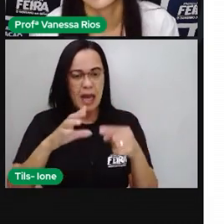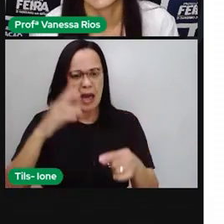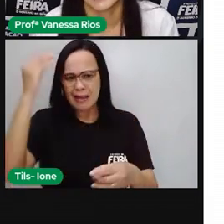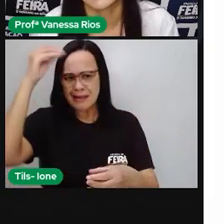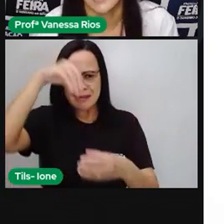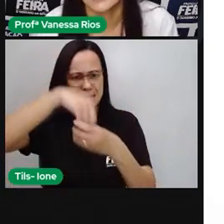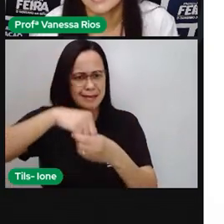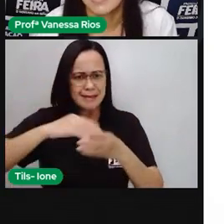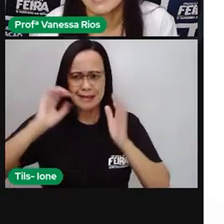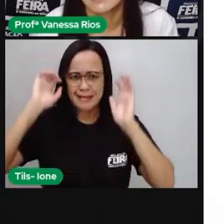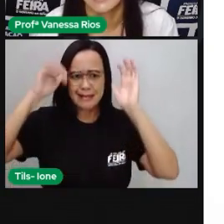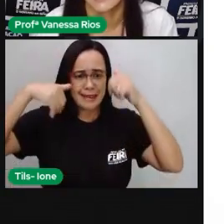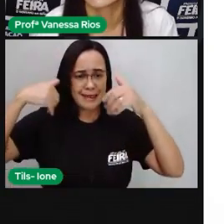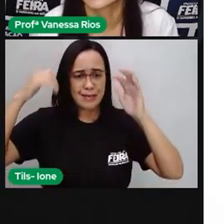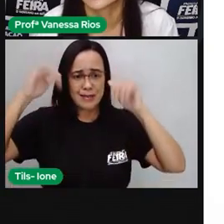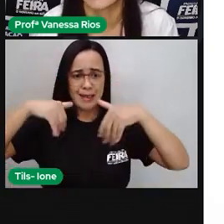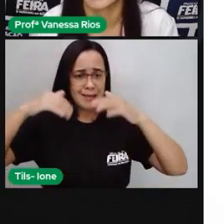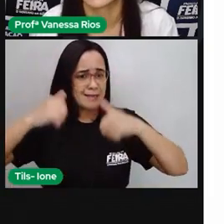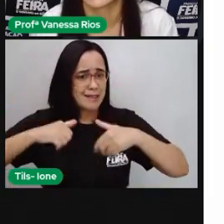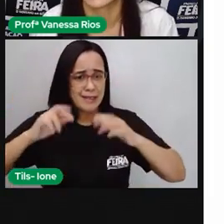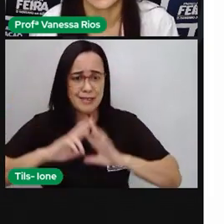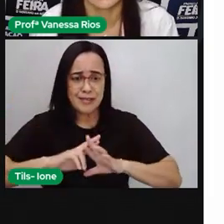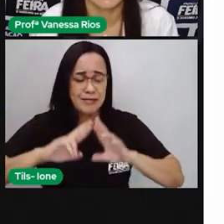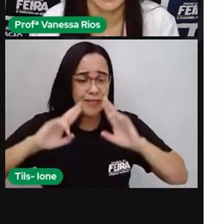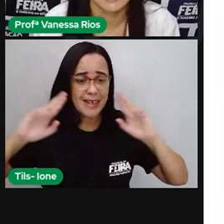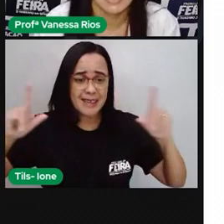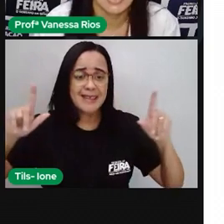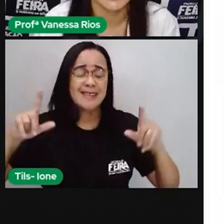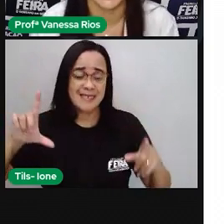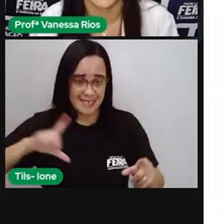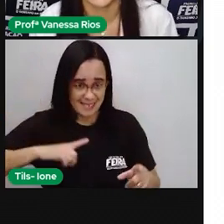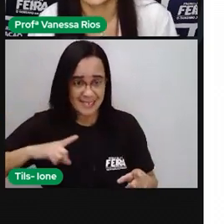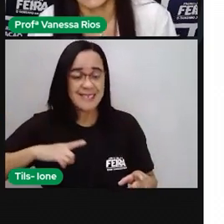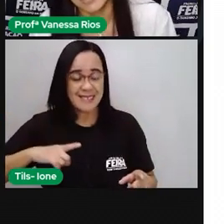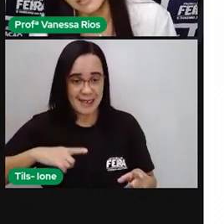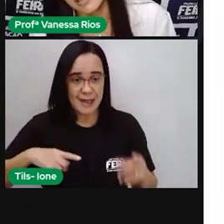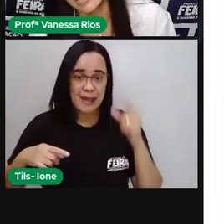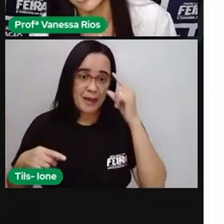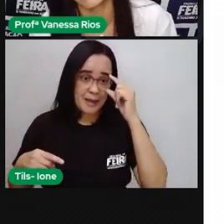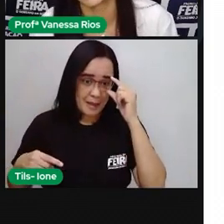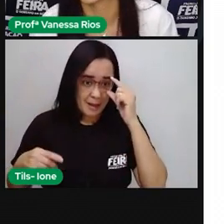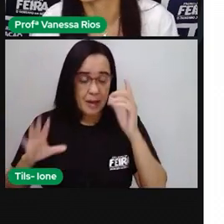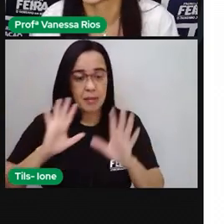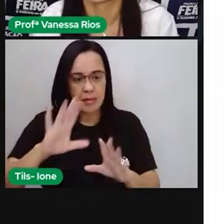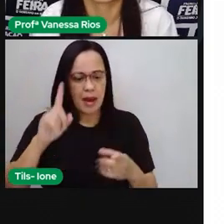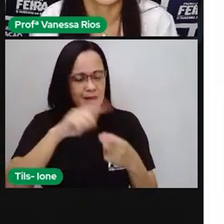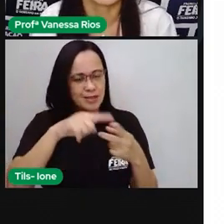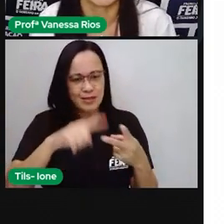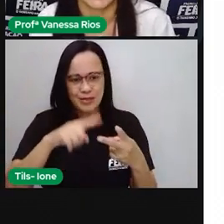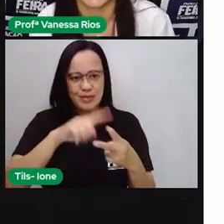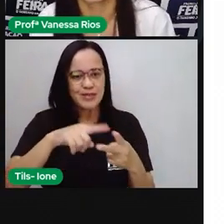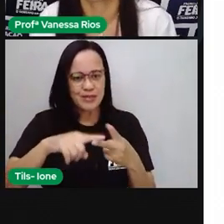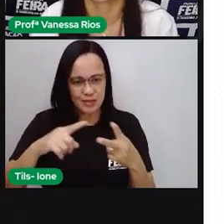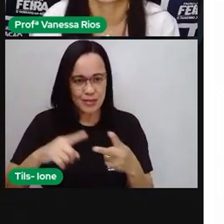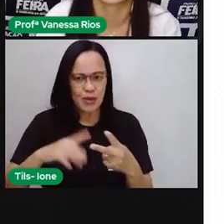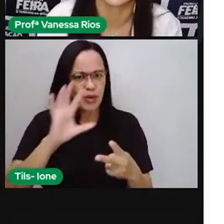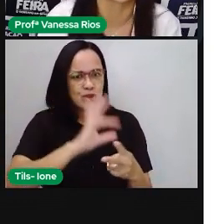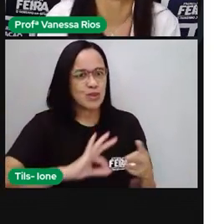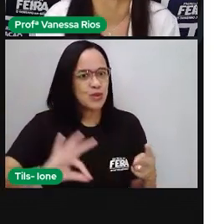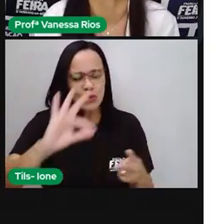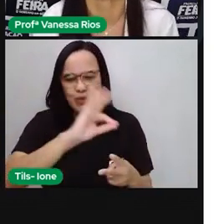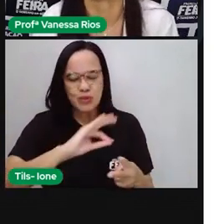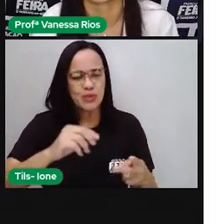assimétricos. Mas a assimetria é algo que está presente, a assimetria e a assimetria está presente aí nos animais, nos